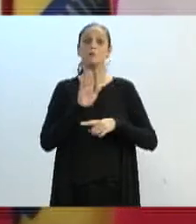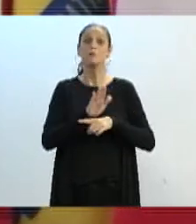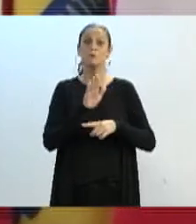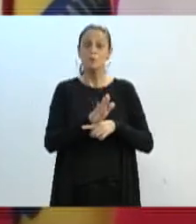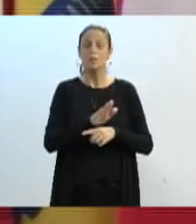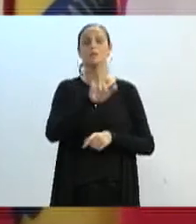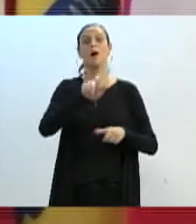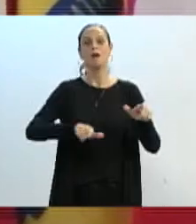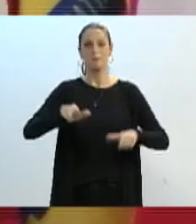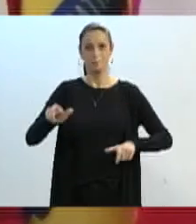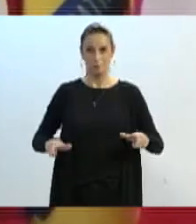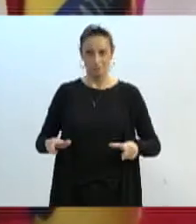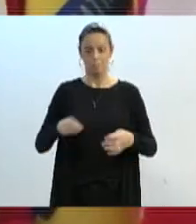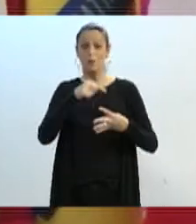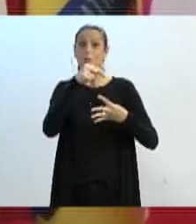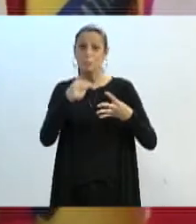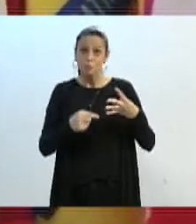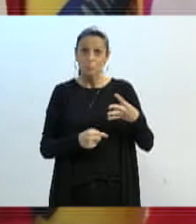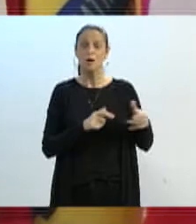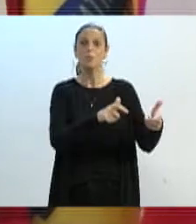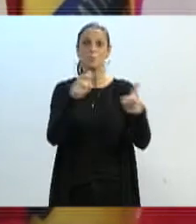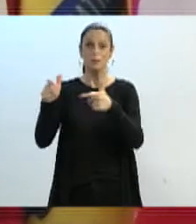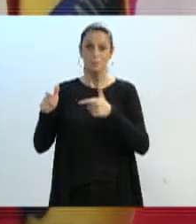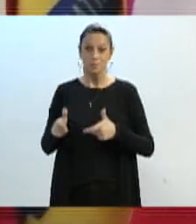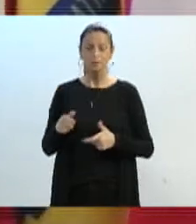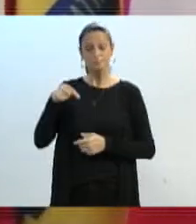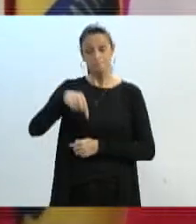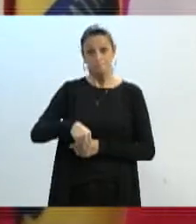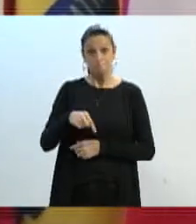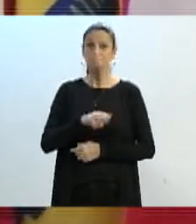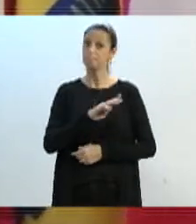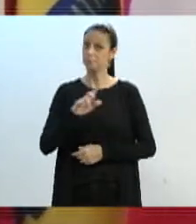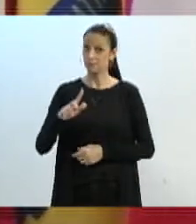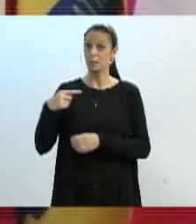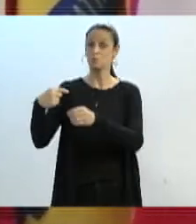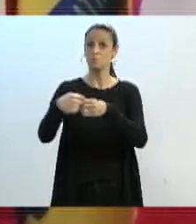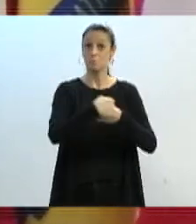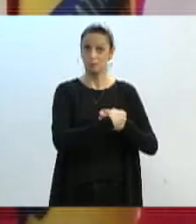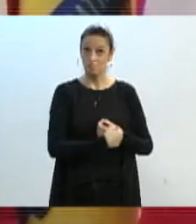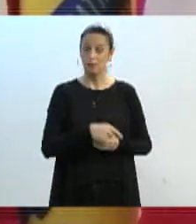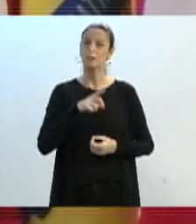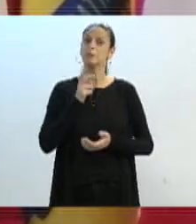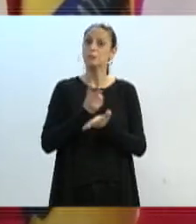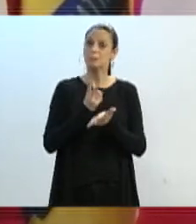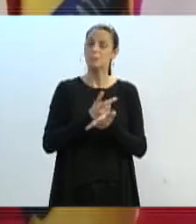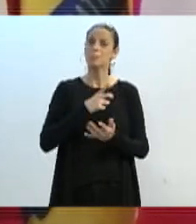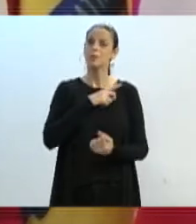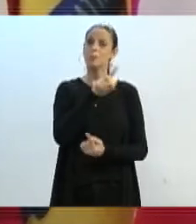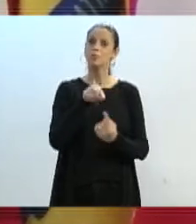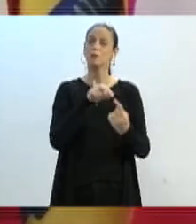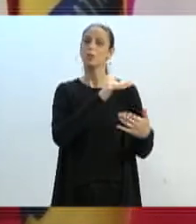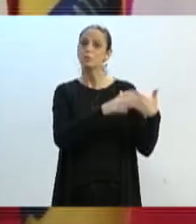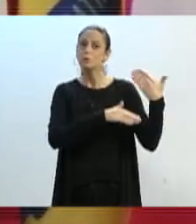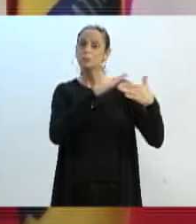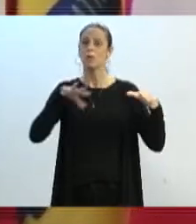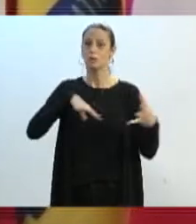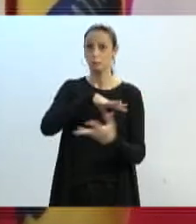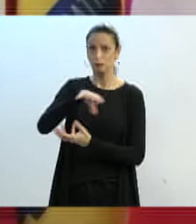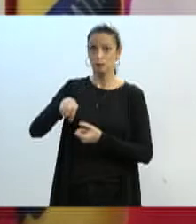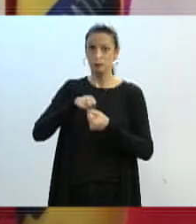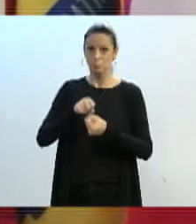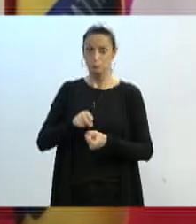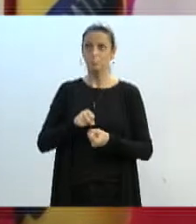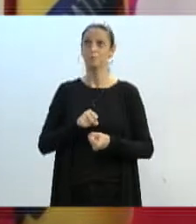Então, vale ressaltar aqui que uma cidade como a nossa, que é tão alinhada com os Objetivos de Desenvolvimento Sustentável, os ODS,